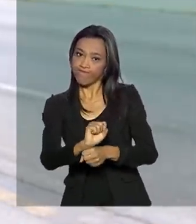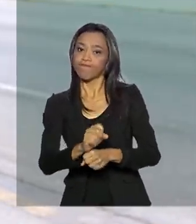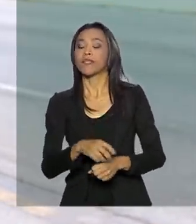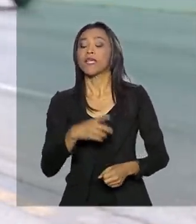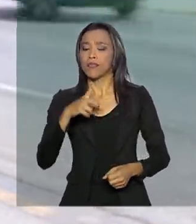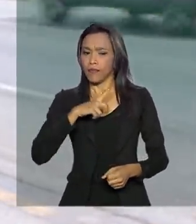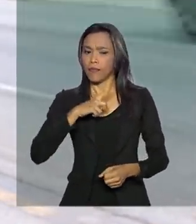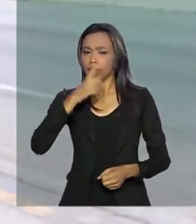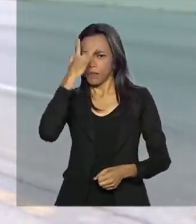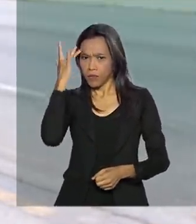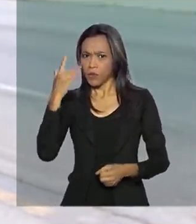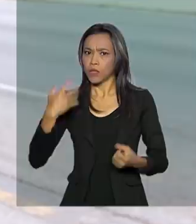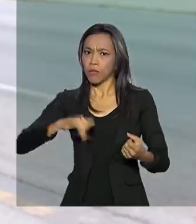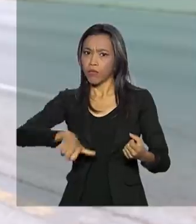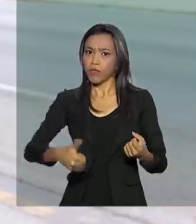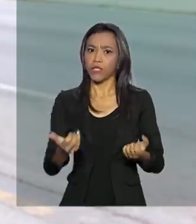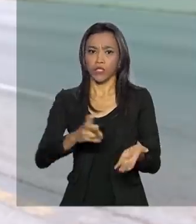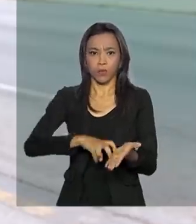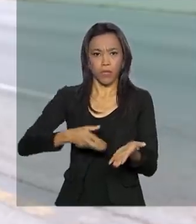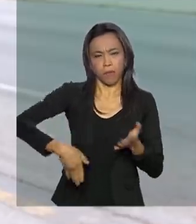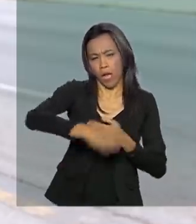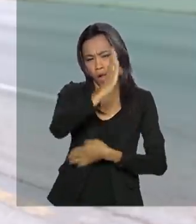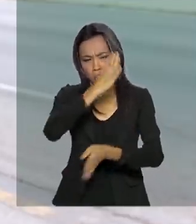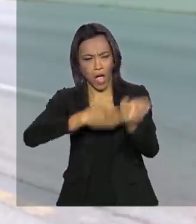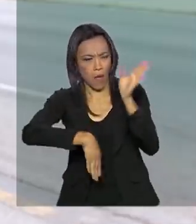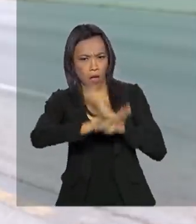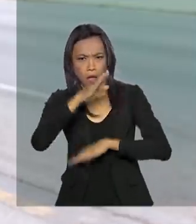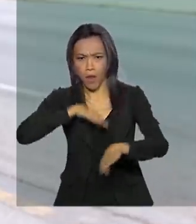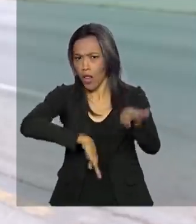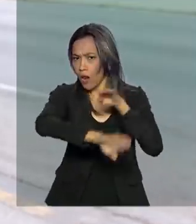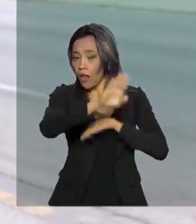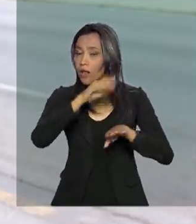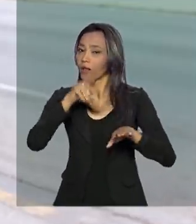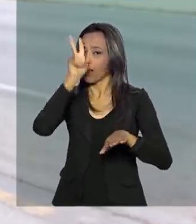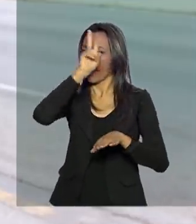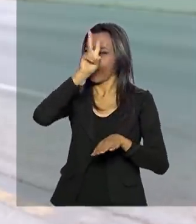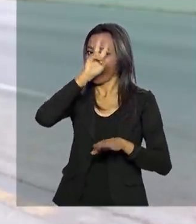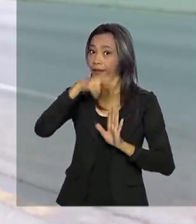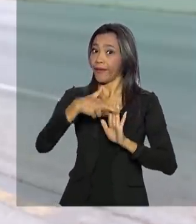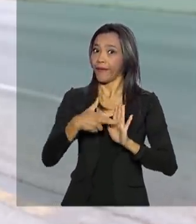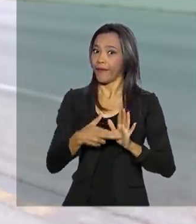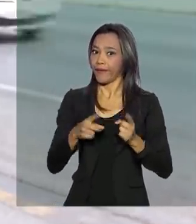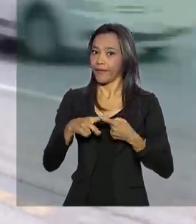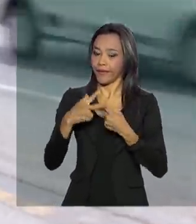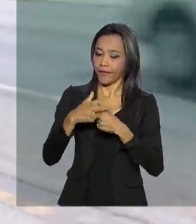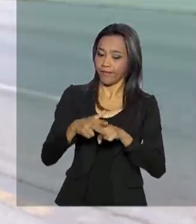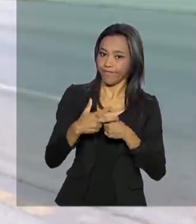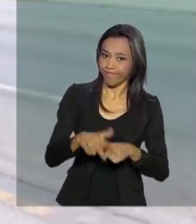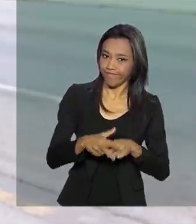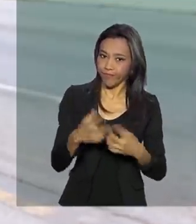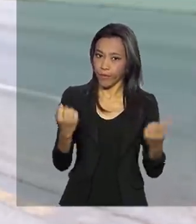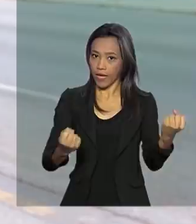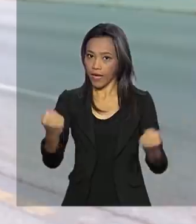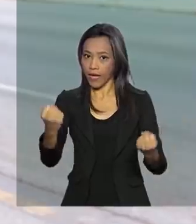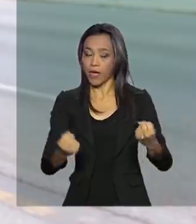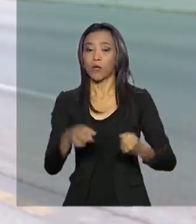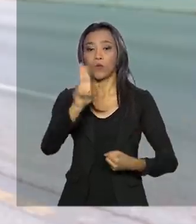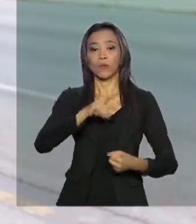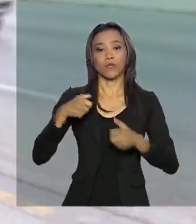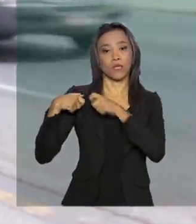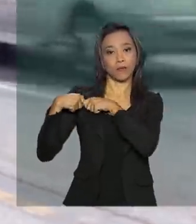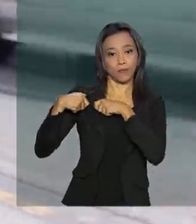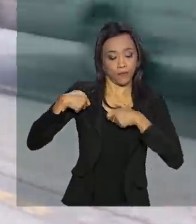gente pegando a estrada agora, né? Ainda está cedo. Vale lembrar de algumas regrinhas, né? Fazer revisão no carro, usar cinto de segurança,